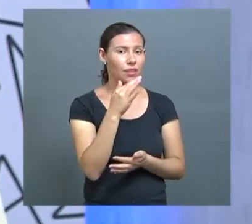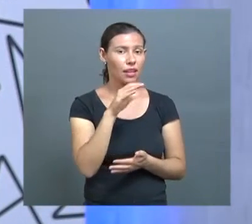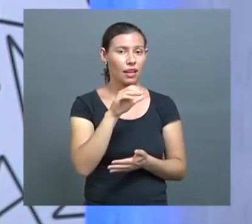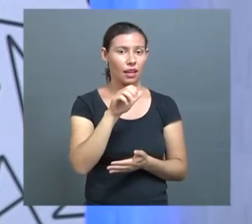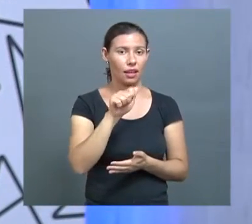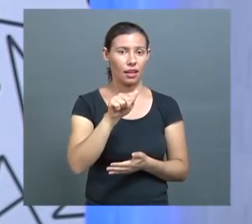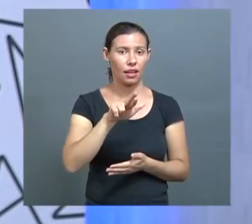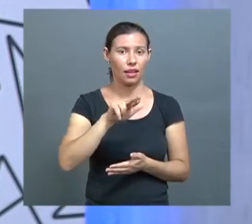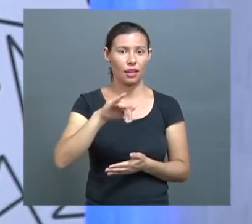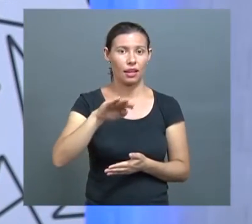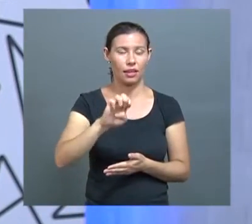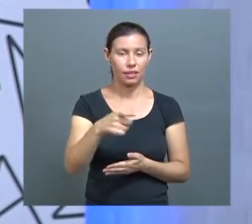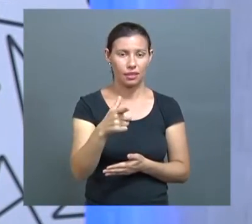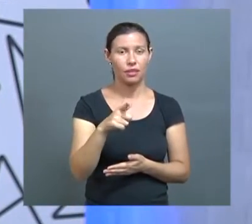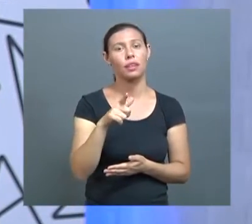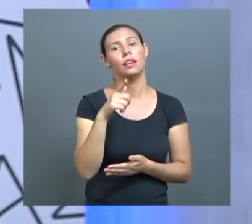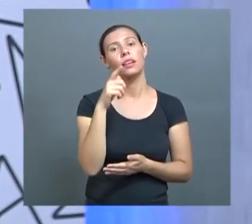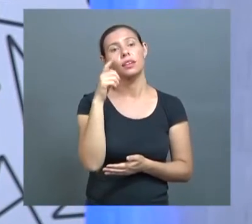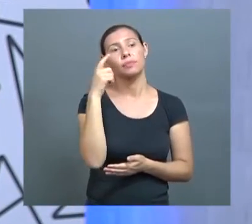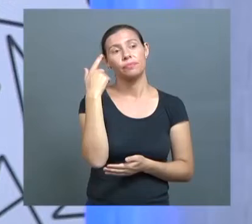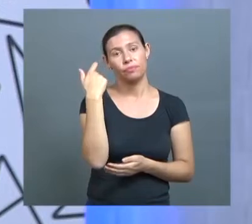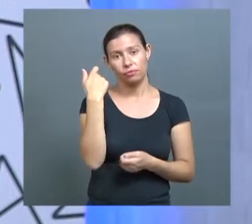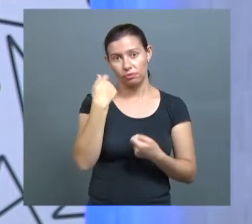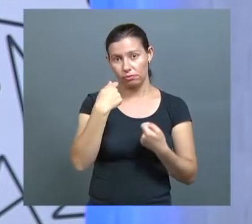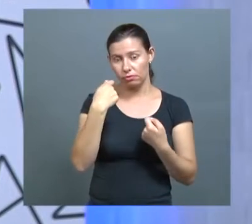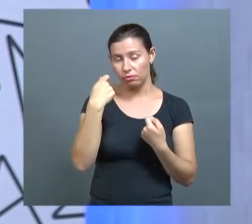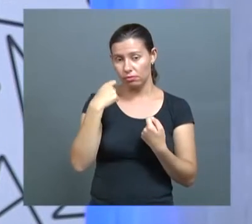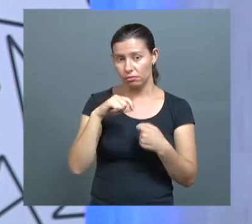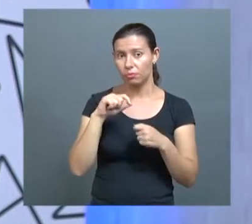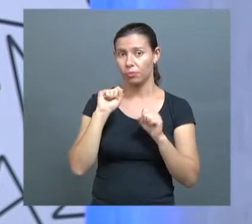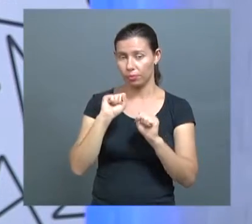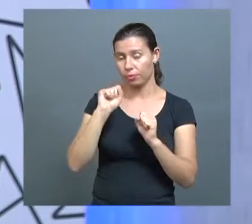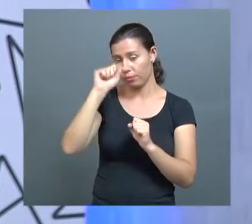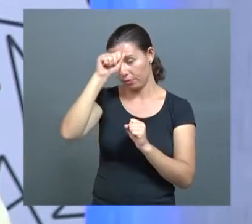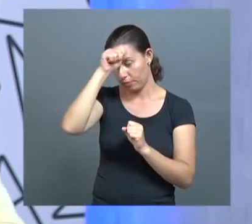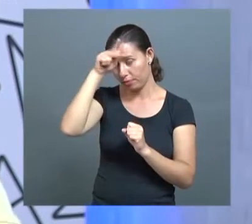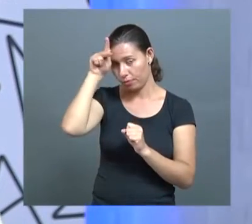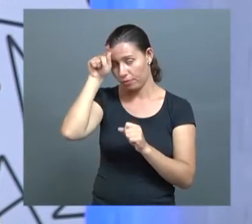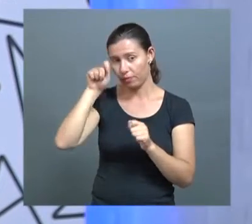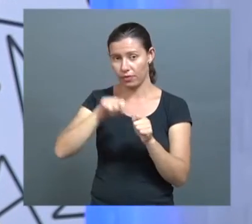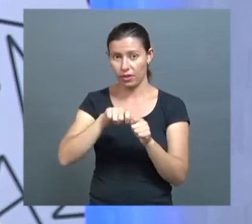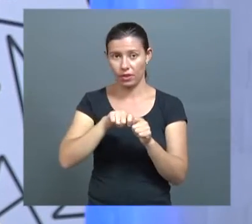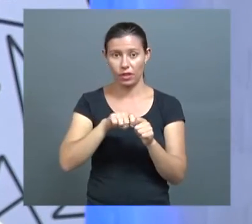geral, é mais ou menos isso aí. Então, vai ser atendido só pessoas com urgência